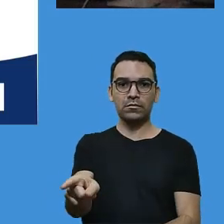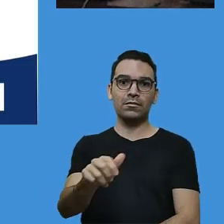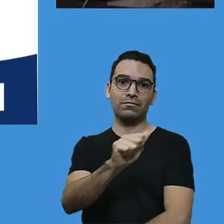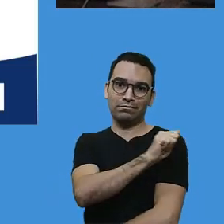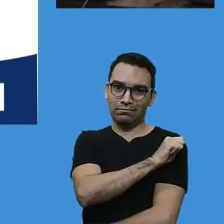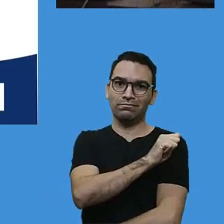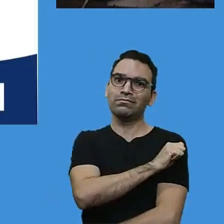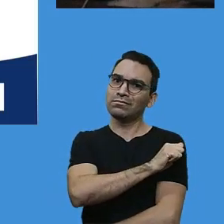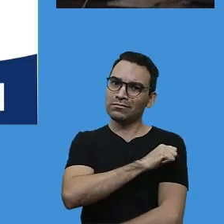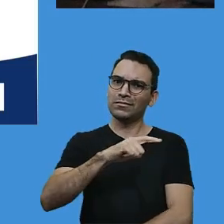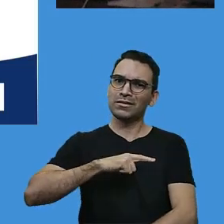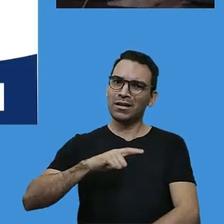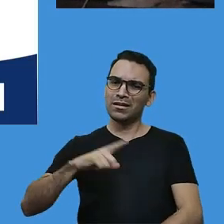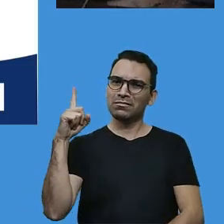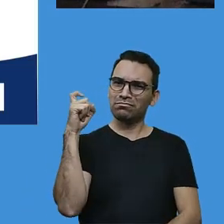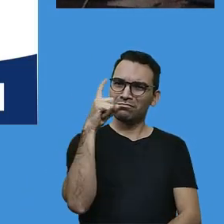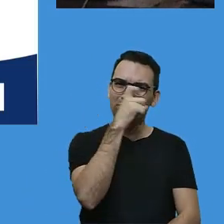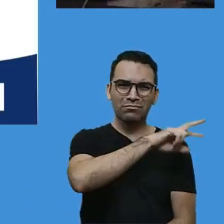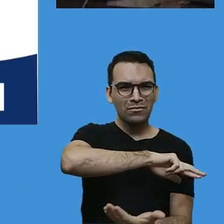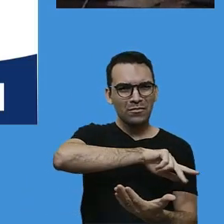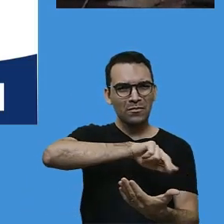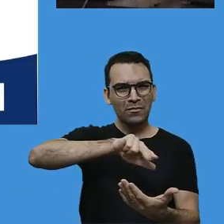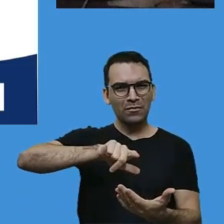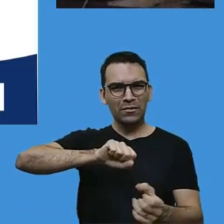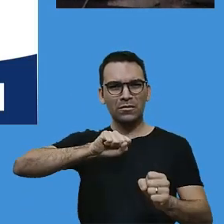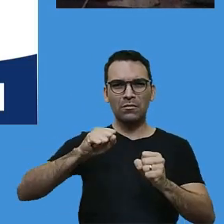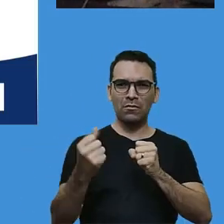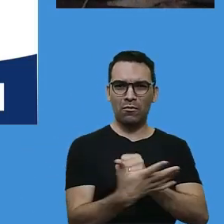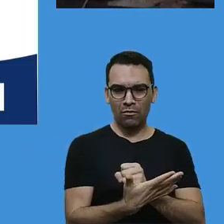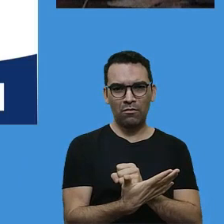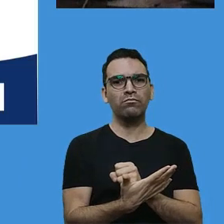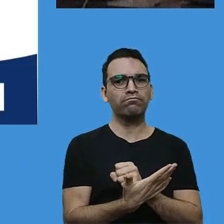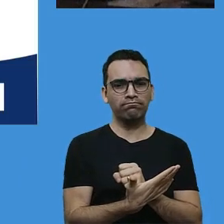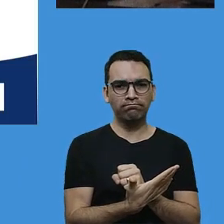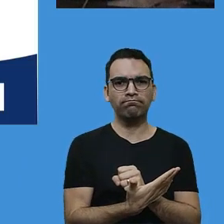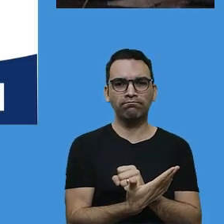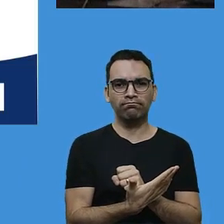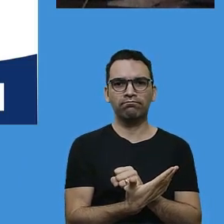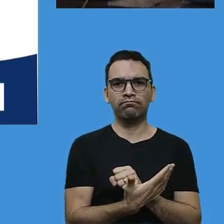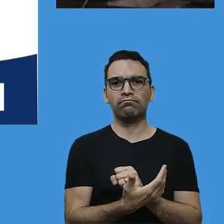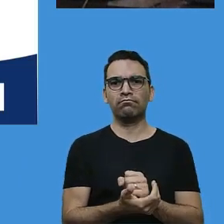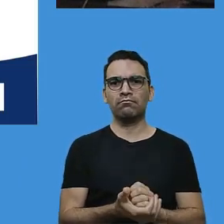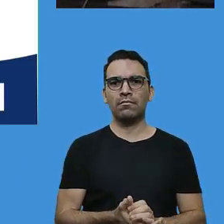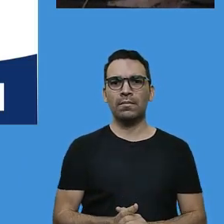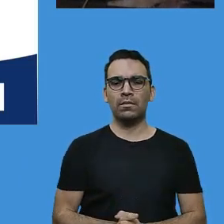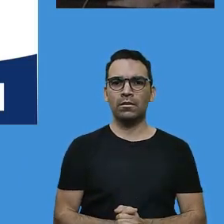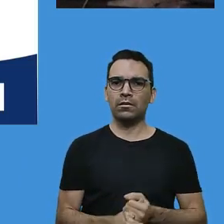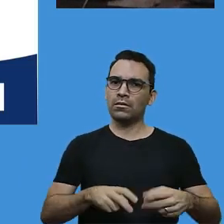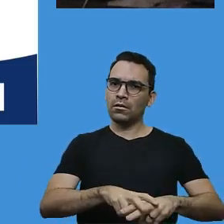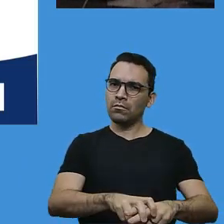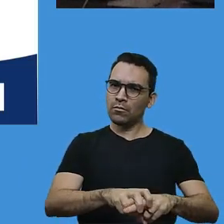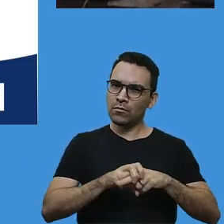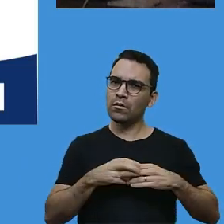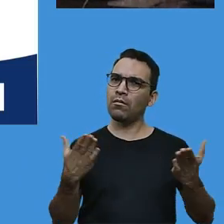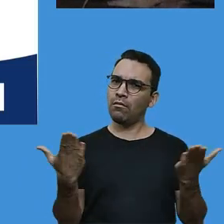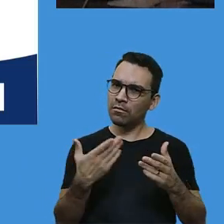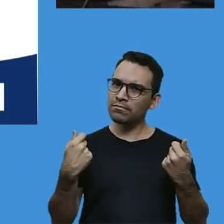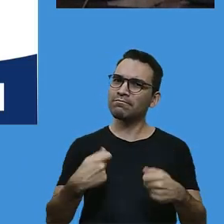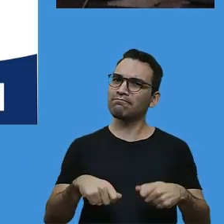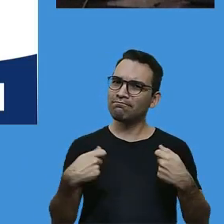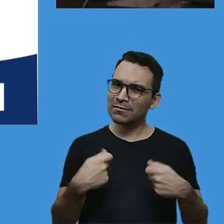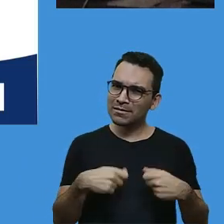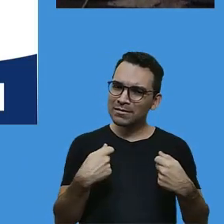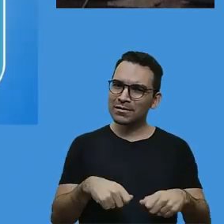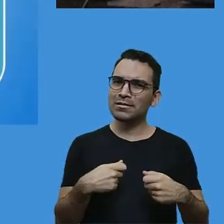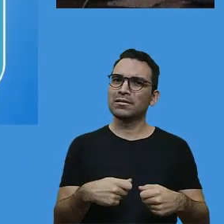problemas enfrentados pela pandemia, impostos pelo momento tão